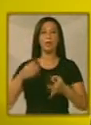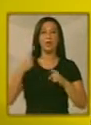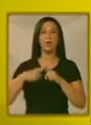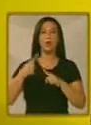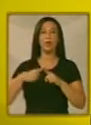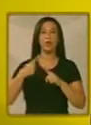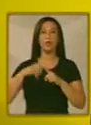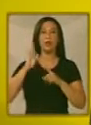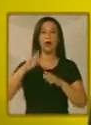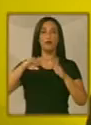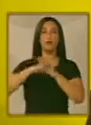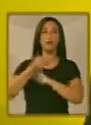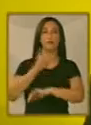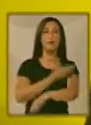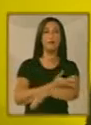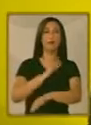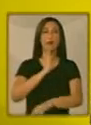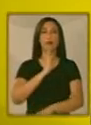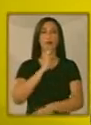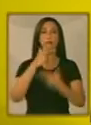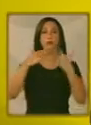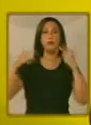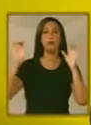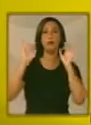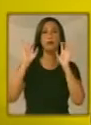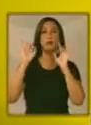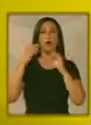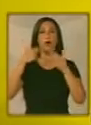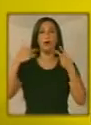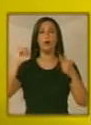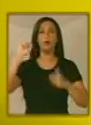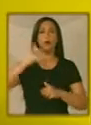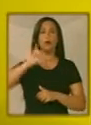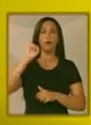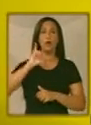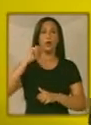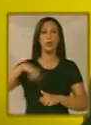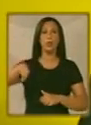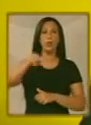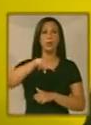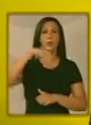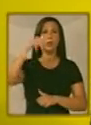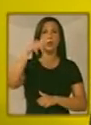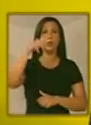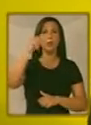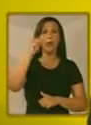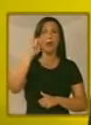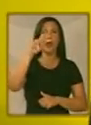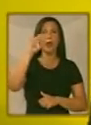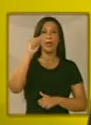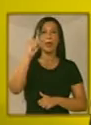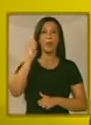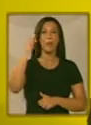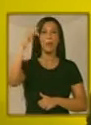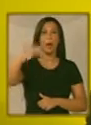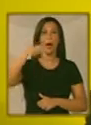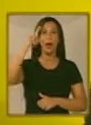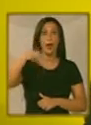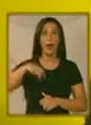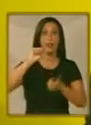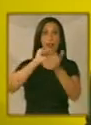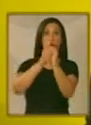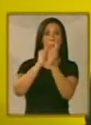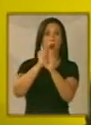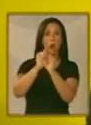devem ter algum conhecimento específico que é importante para a gente no Parapan. Que é um evento diferente. São pessoas especiais